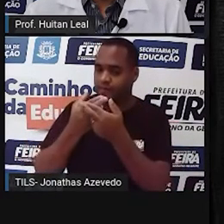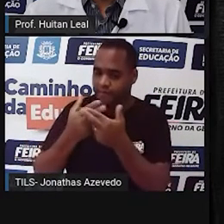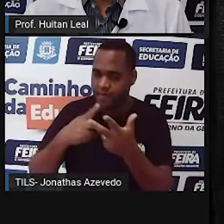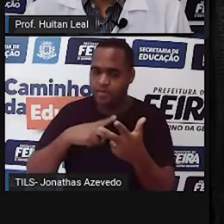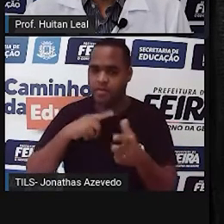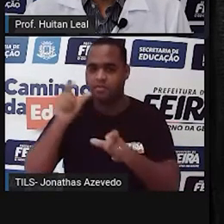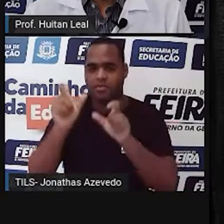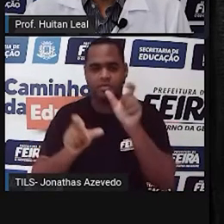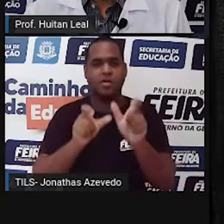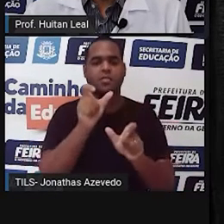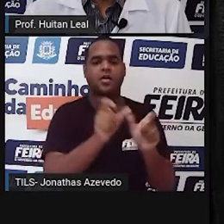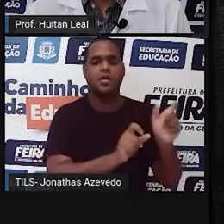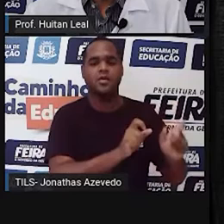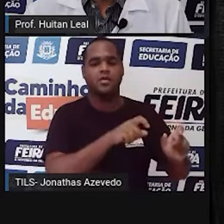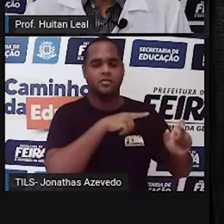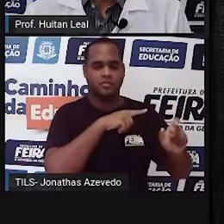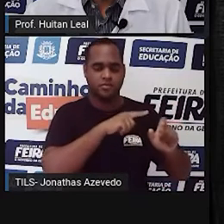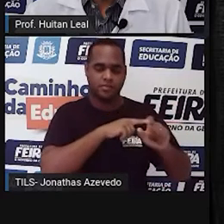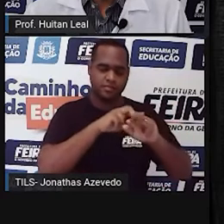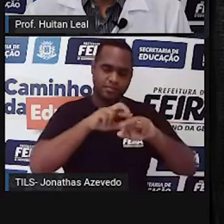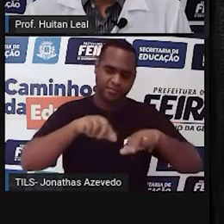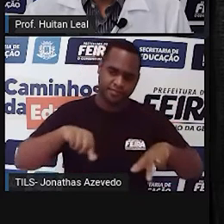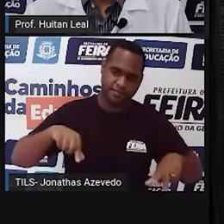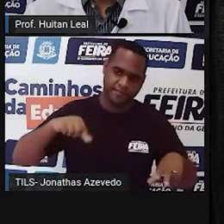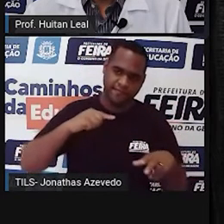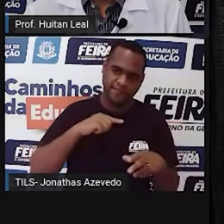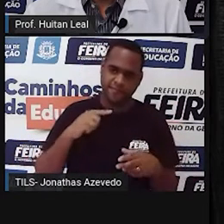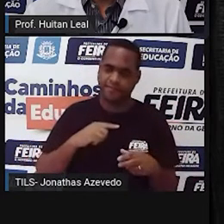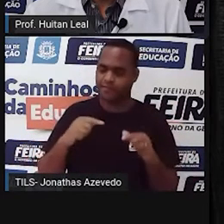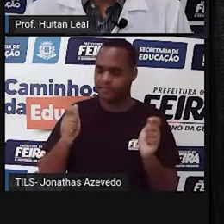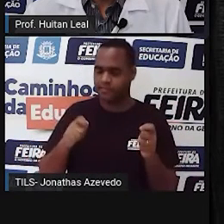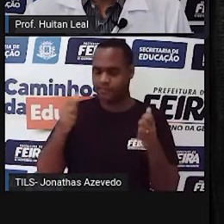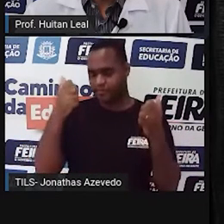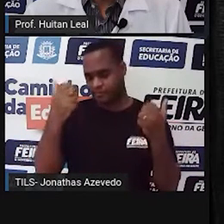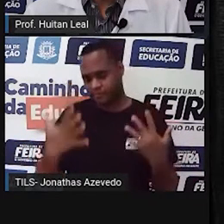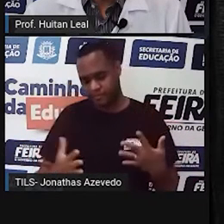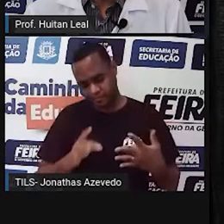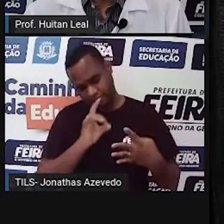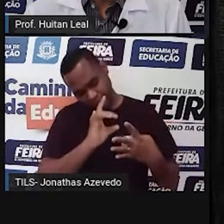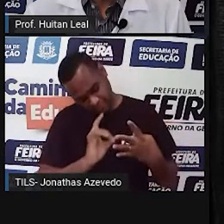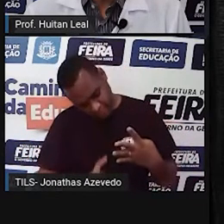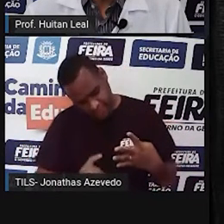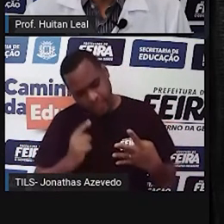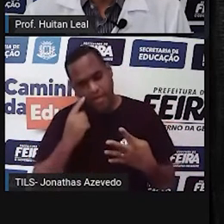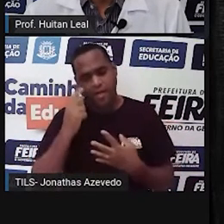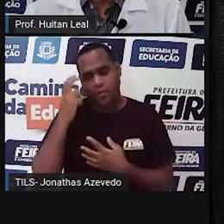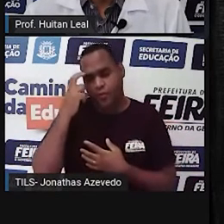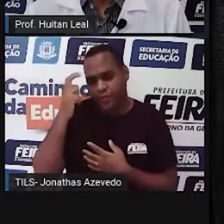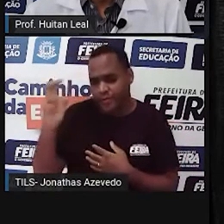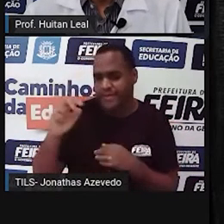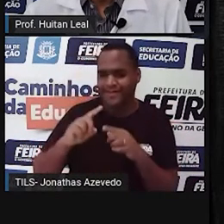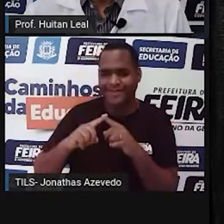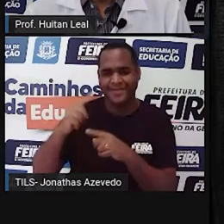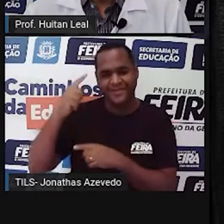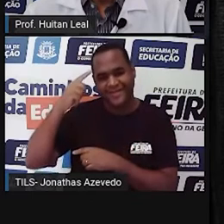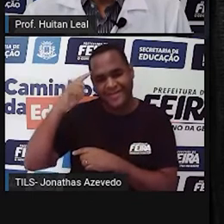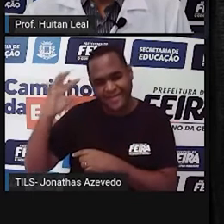aspectos, todos esses fatores, todos esses pontos que eu descrevi aí, cultura, ideologia,